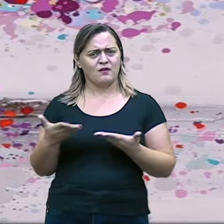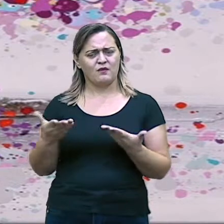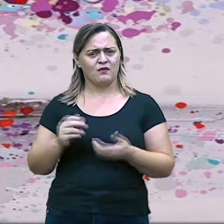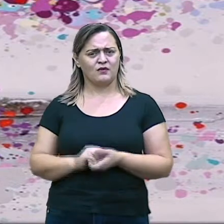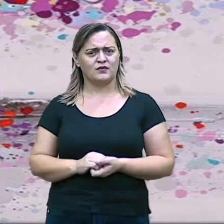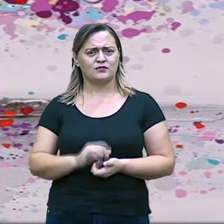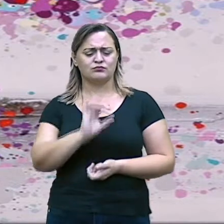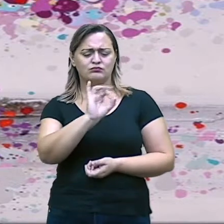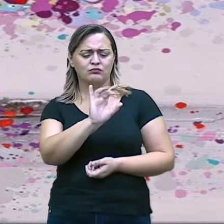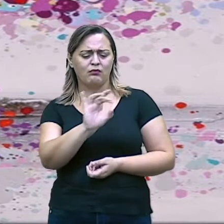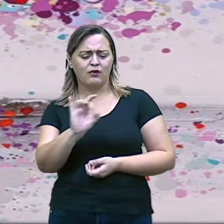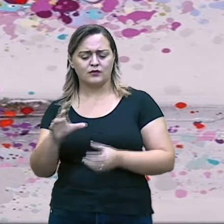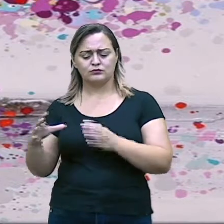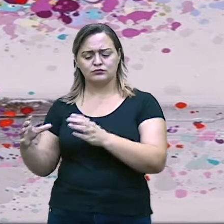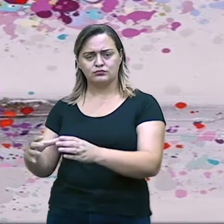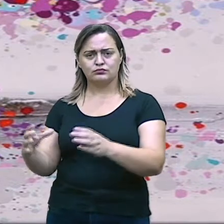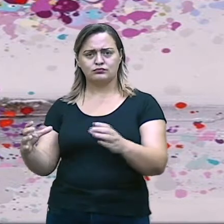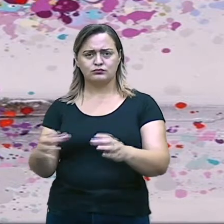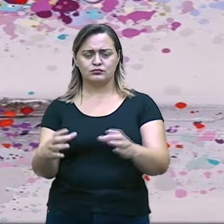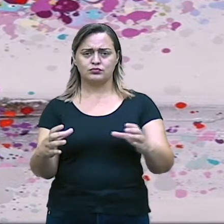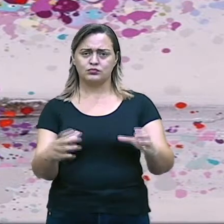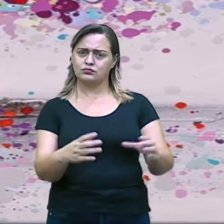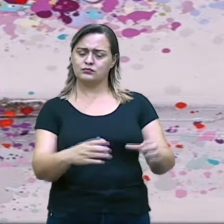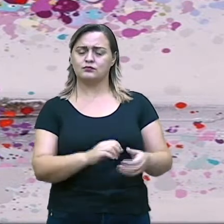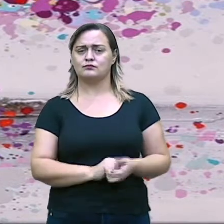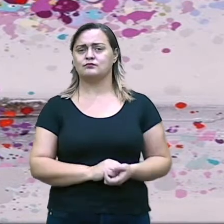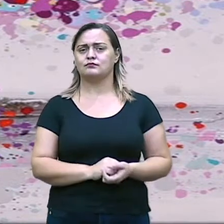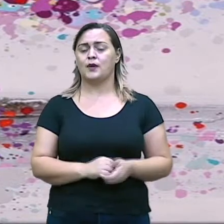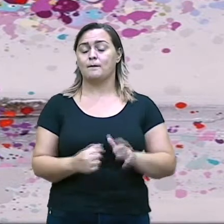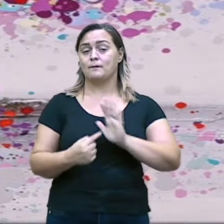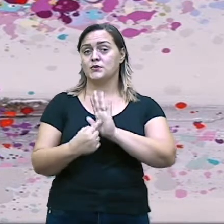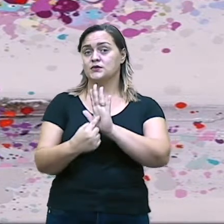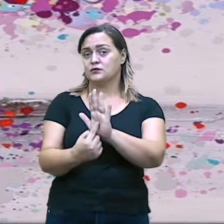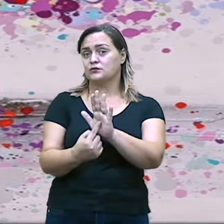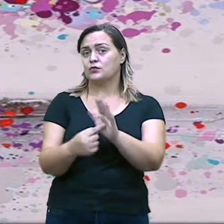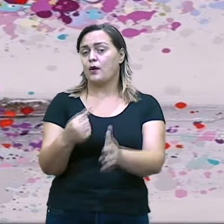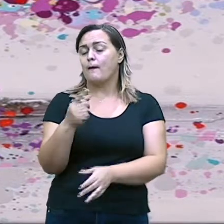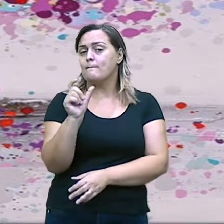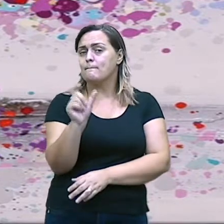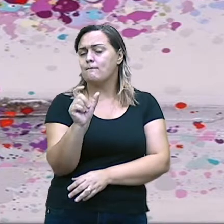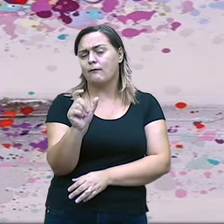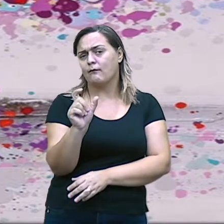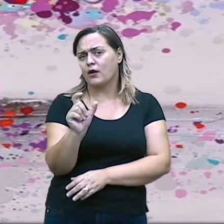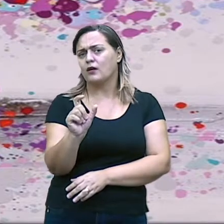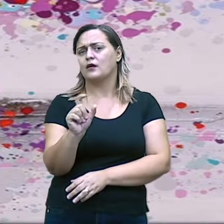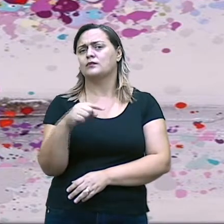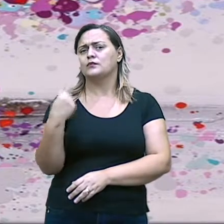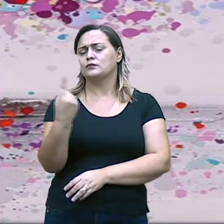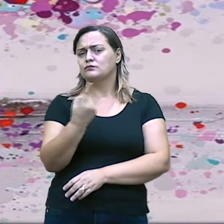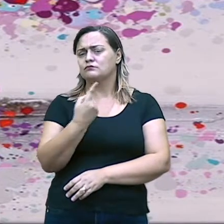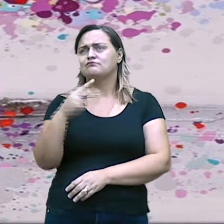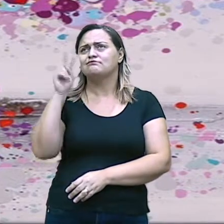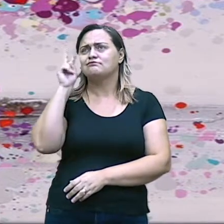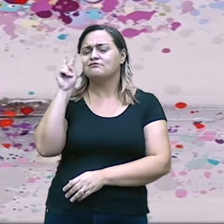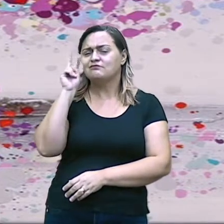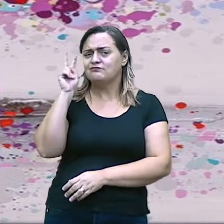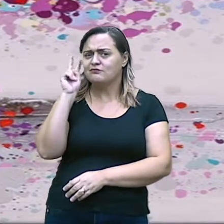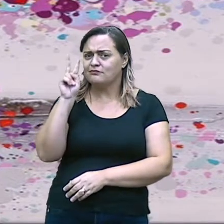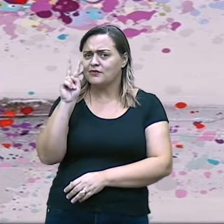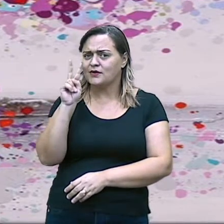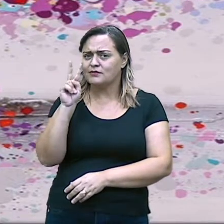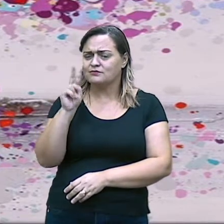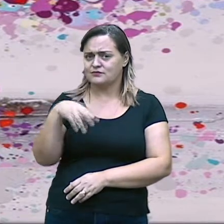Para cada classe aí, apresentarei uma palavra, um exemplo simples, para que possamos o quê? Relembrar a